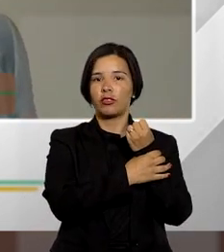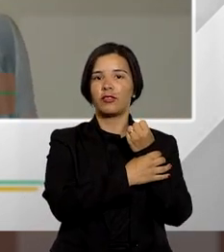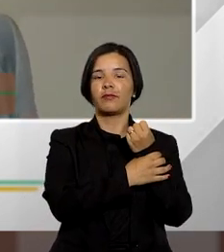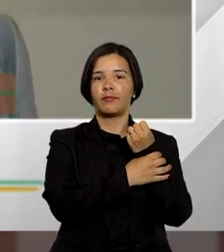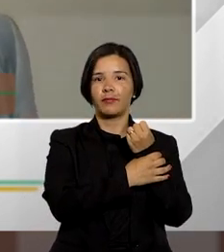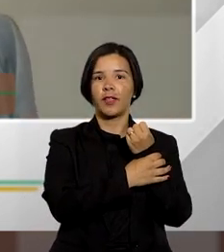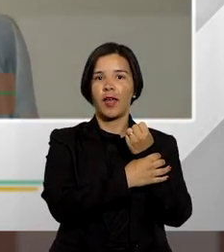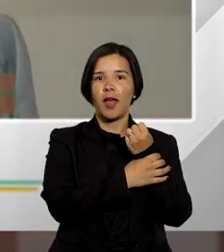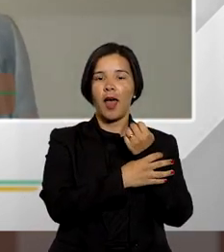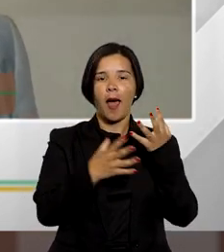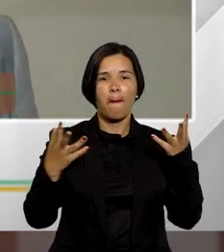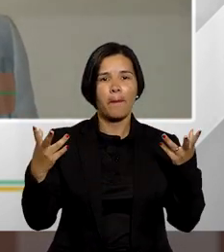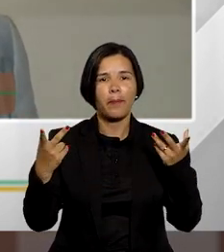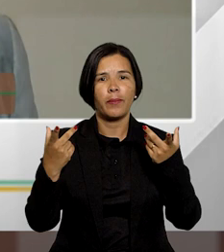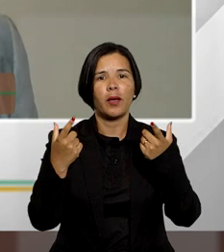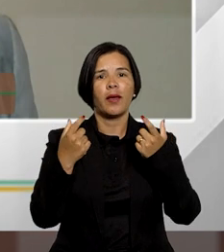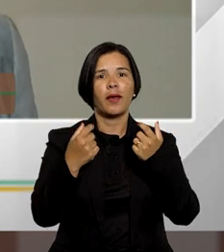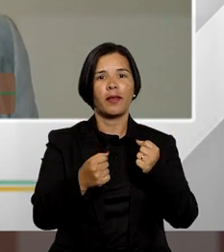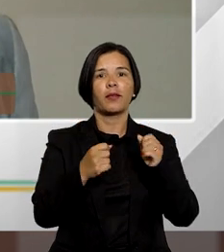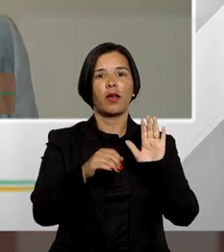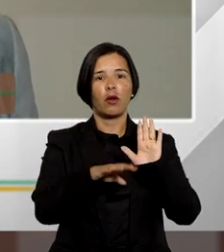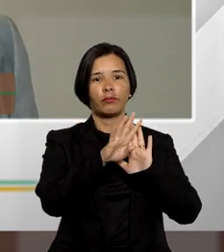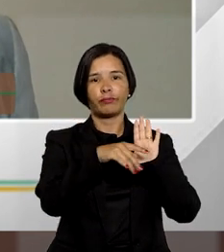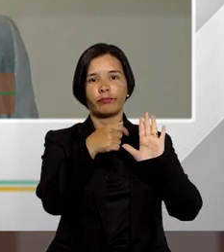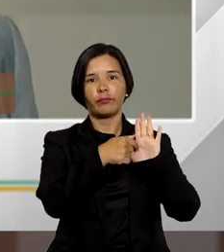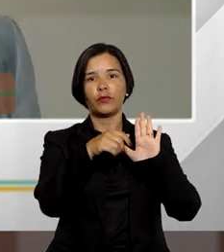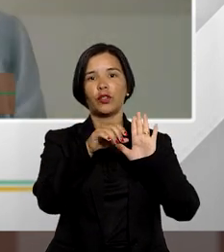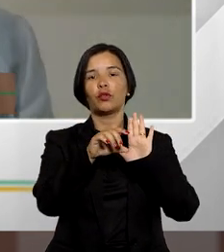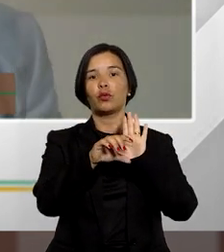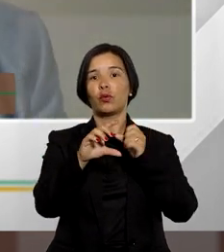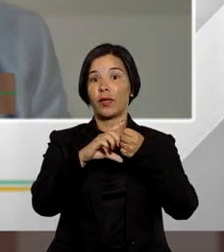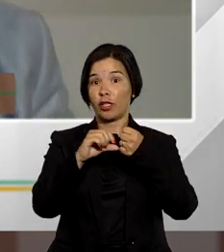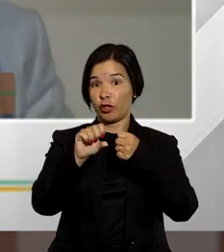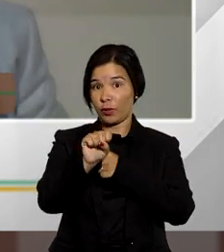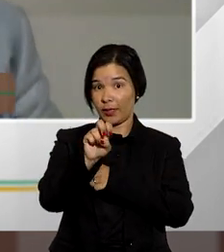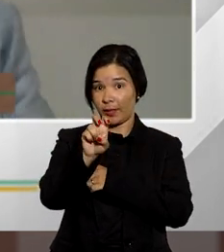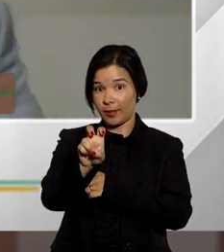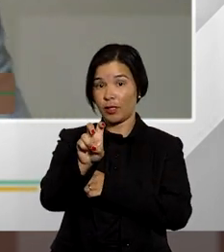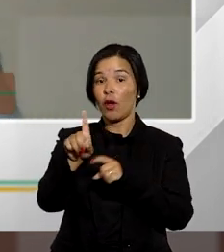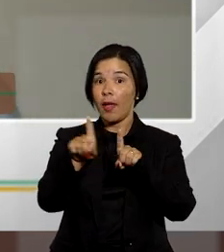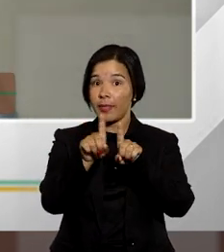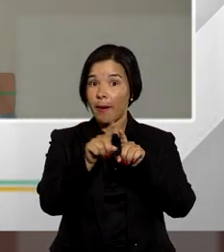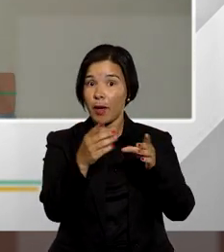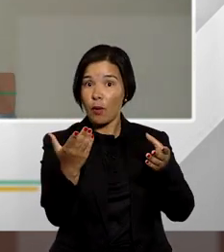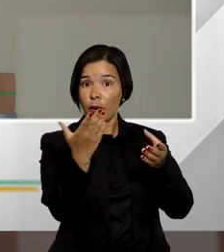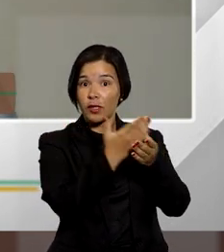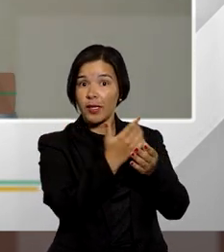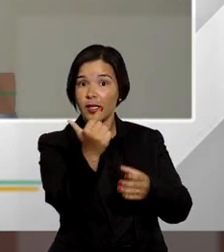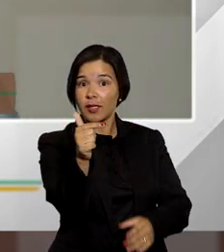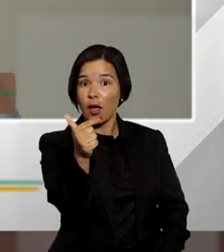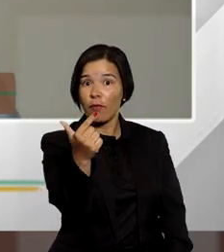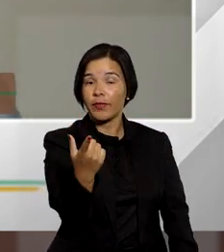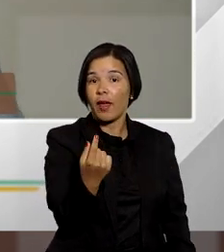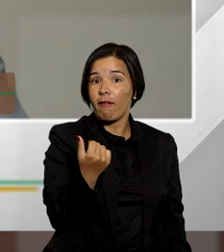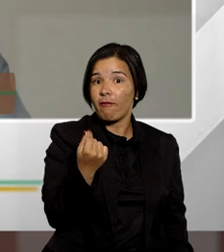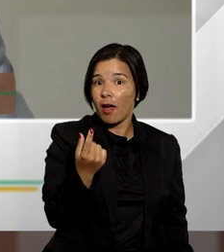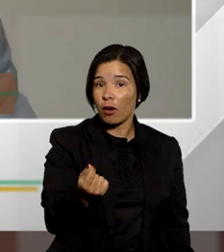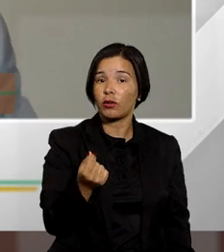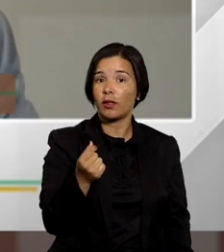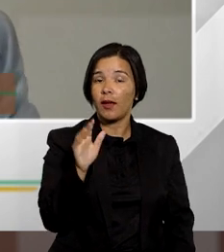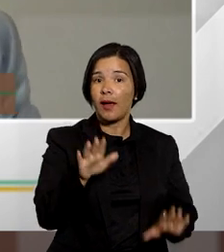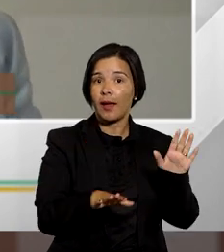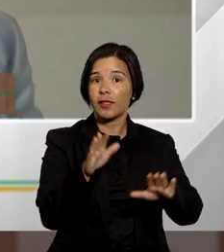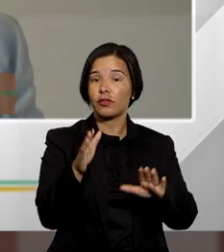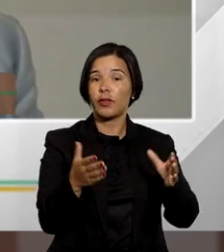a plena aplicabilidade dos limitadores do artigo 85 como também naquelas causas sem valor que é